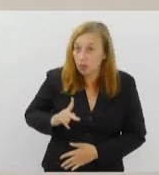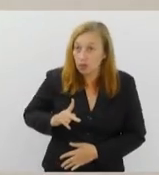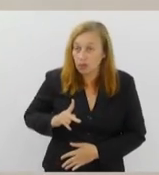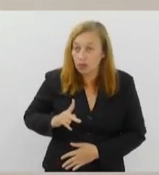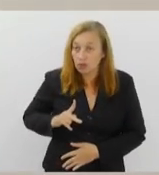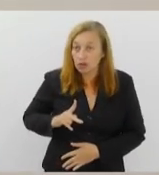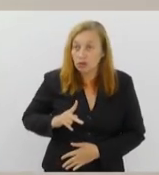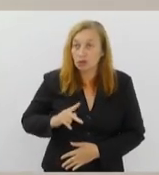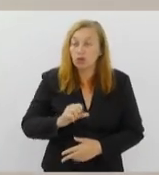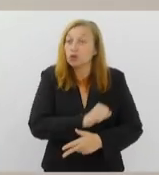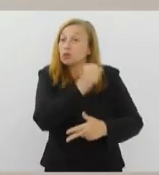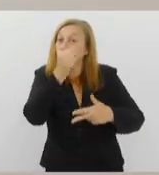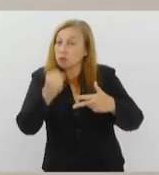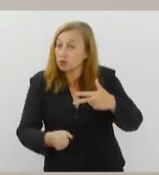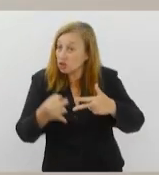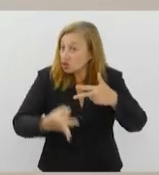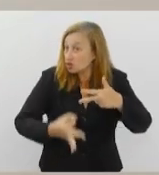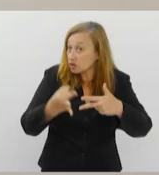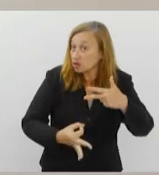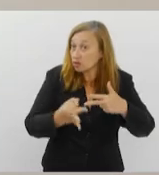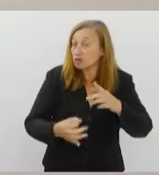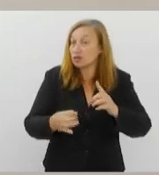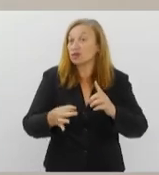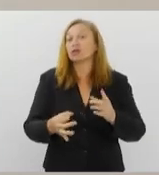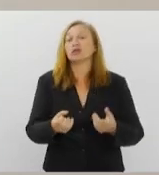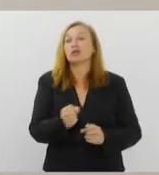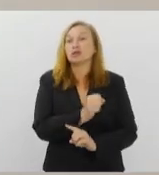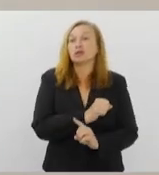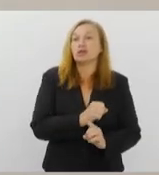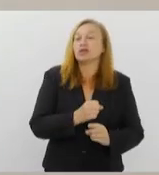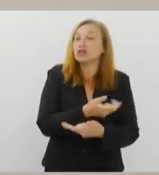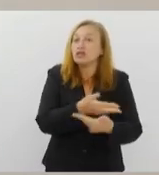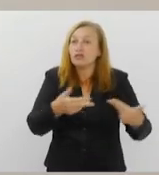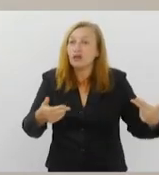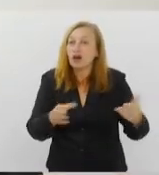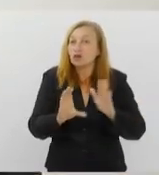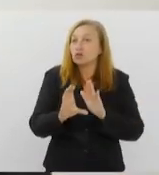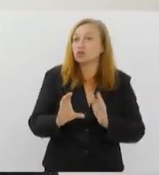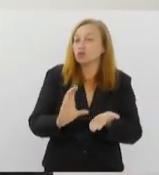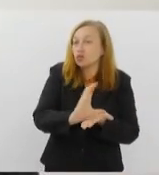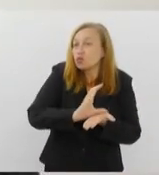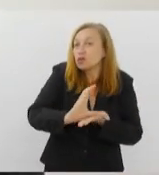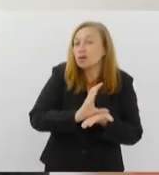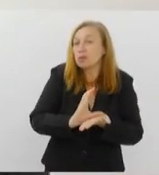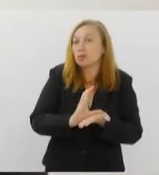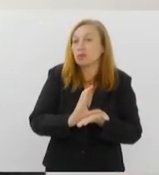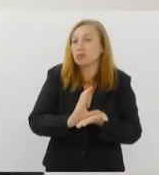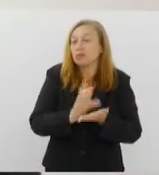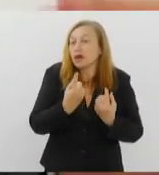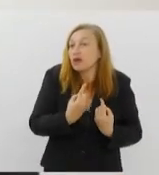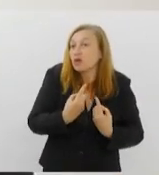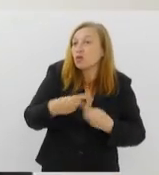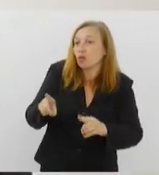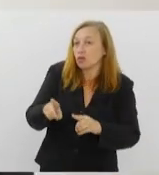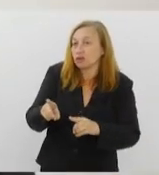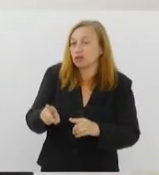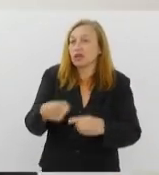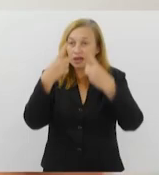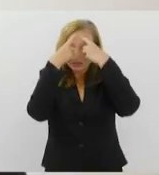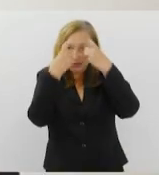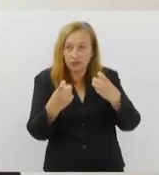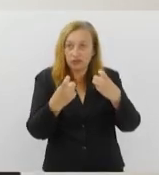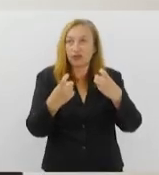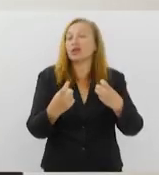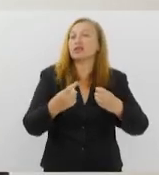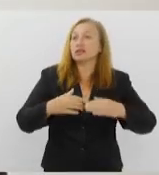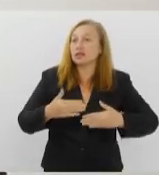do Poder Judiciário, da Sociedade Civil, de vários conselhos, para combater essa violência e